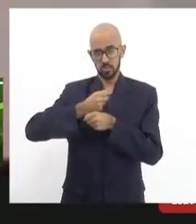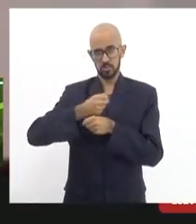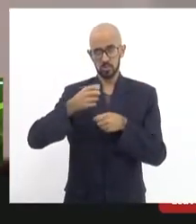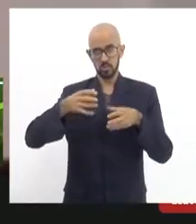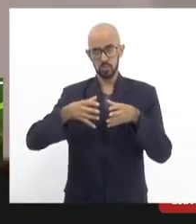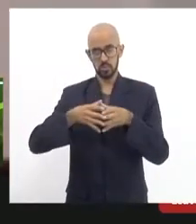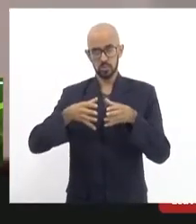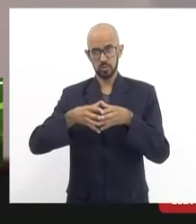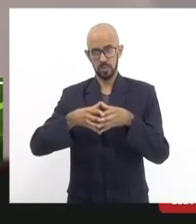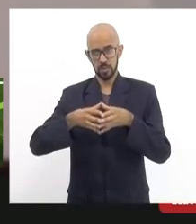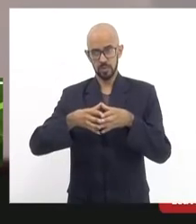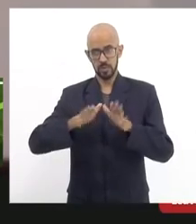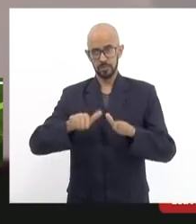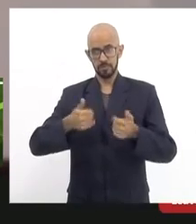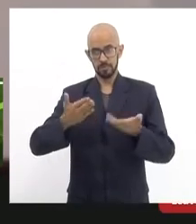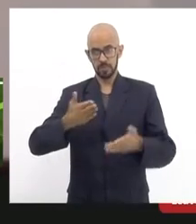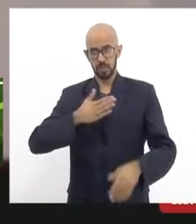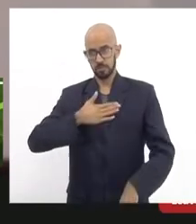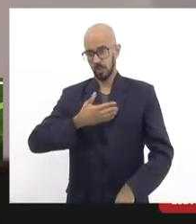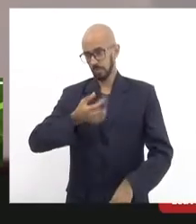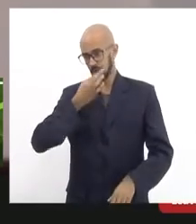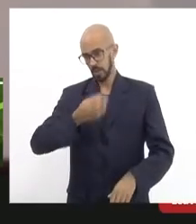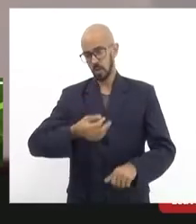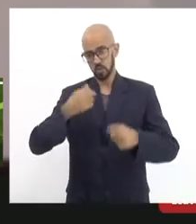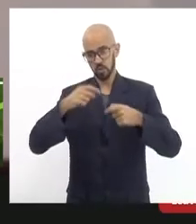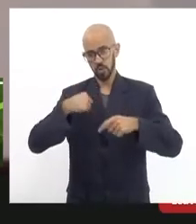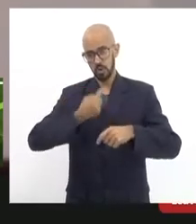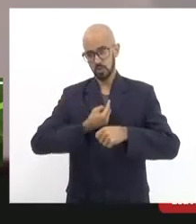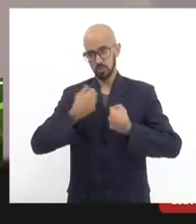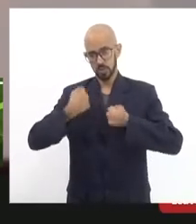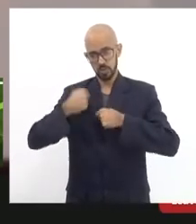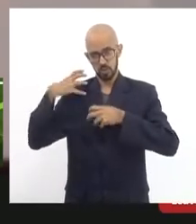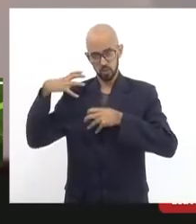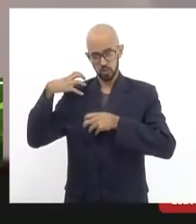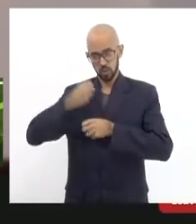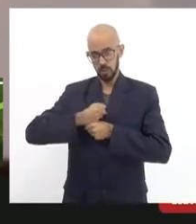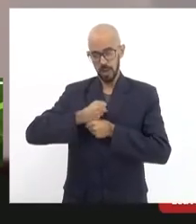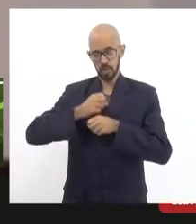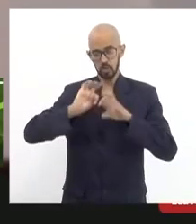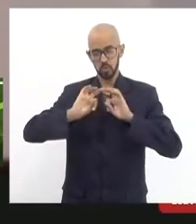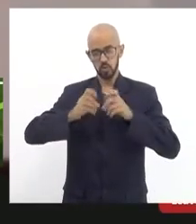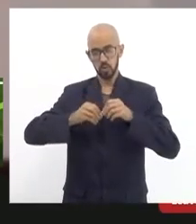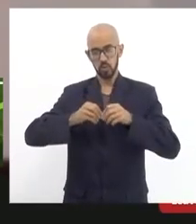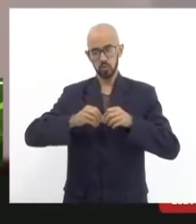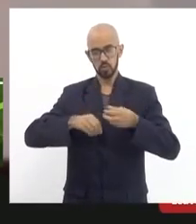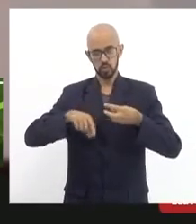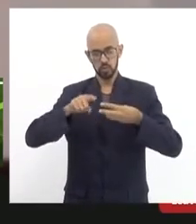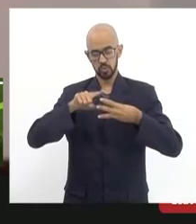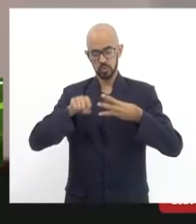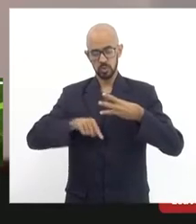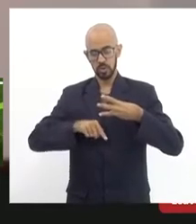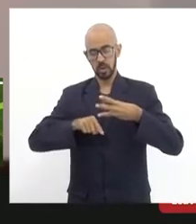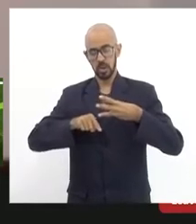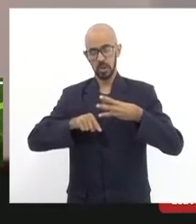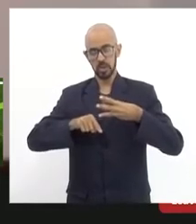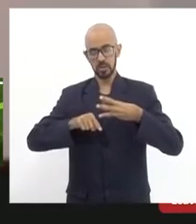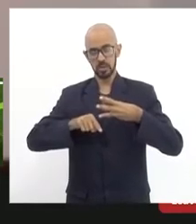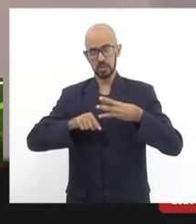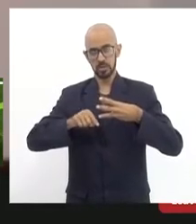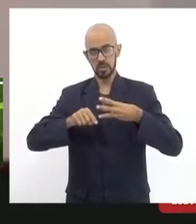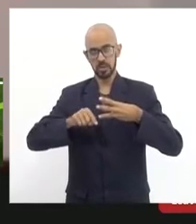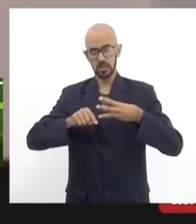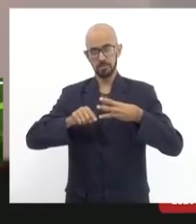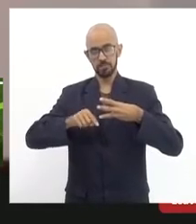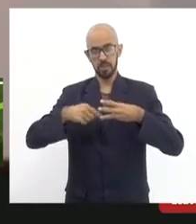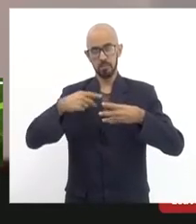o que eu acho é que nós temos que somar os parlamentos todos os três níveis ampliar para